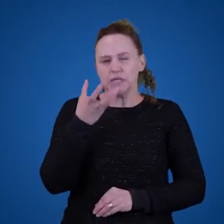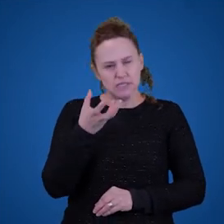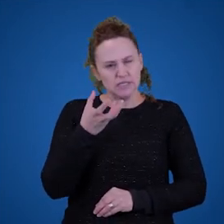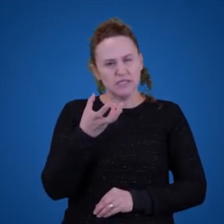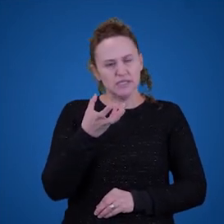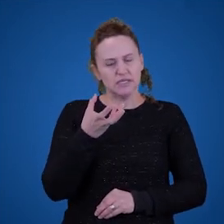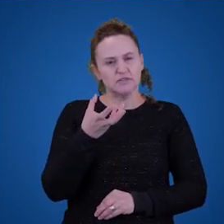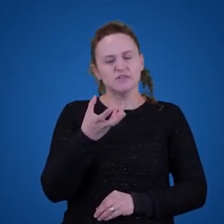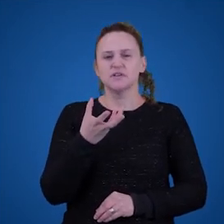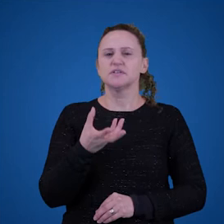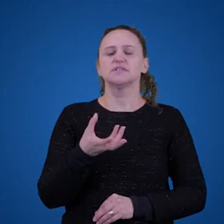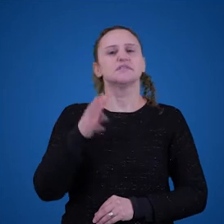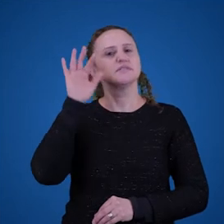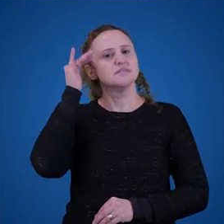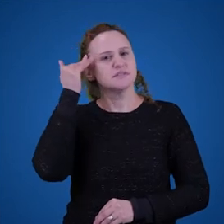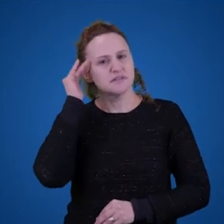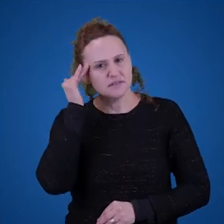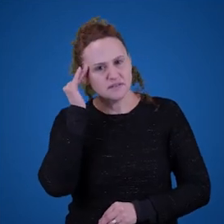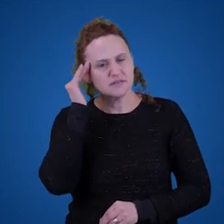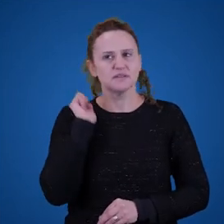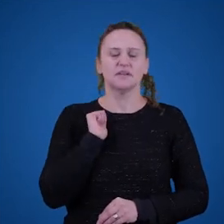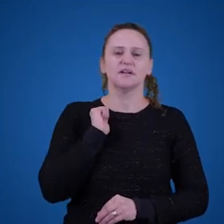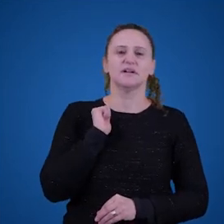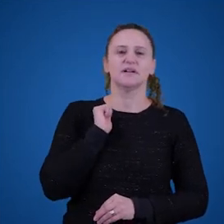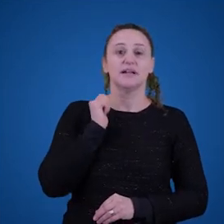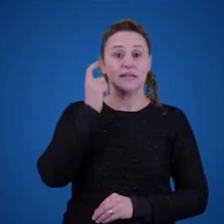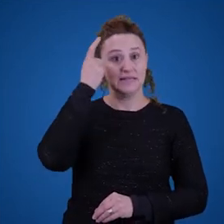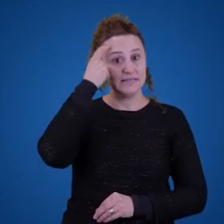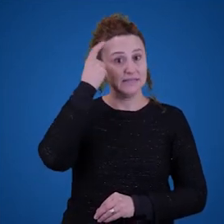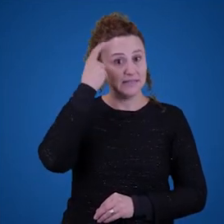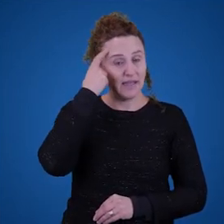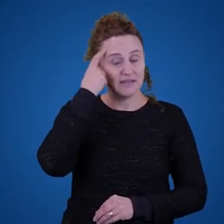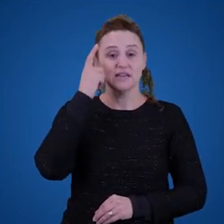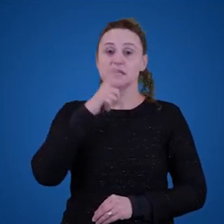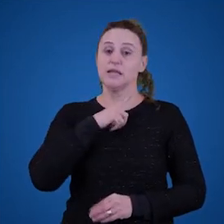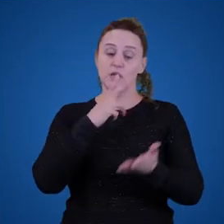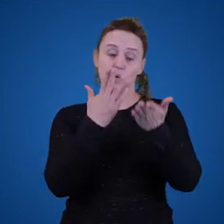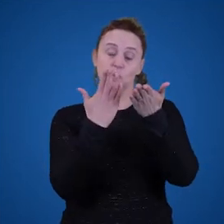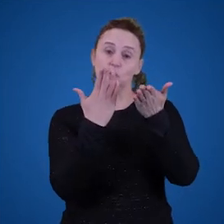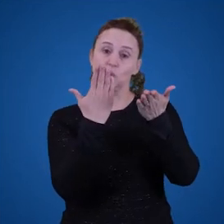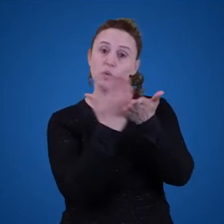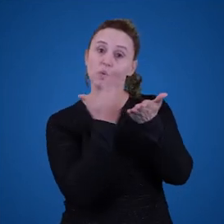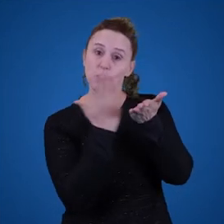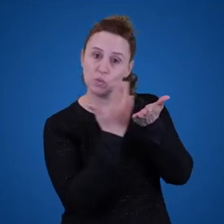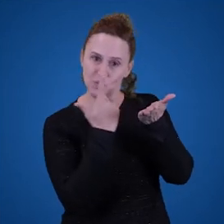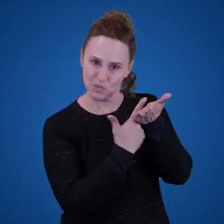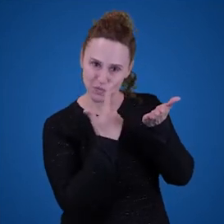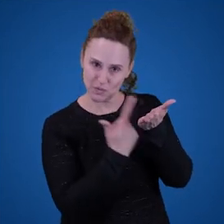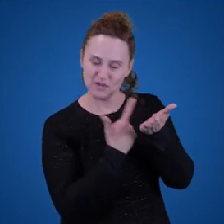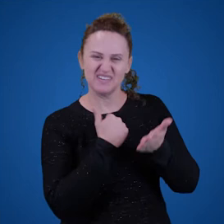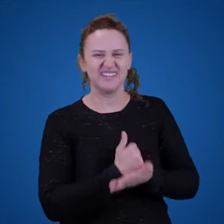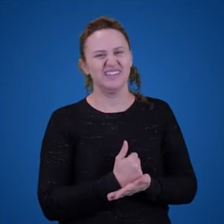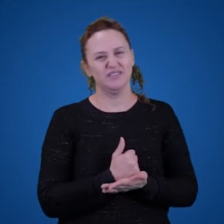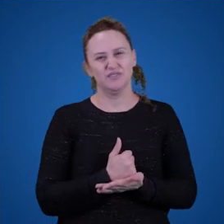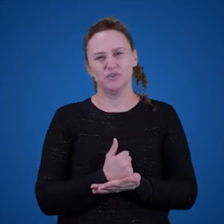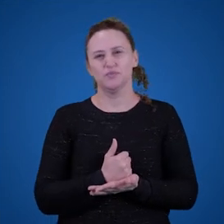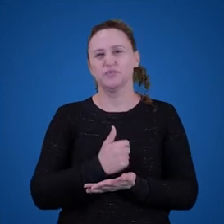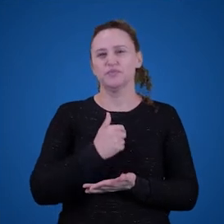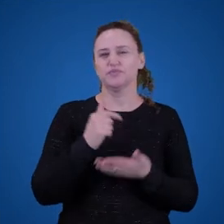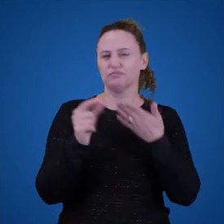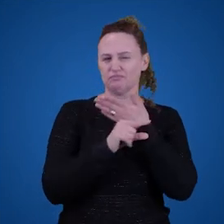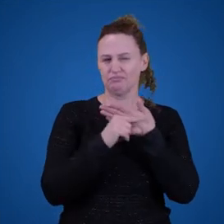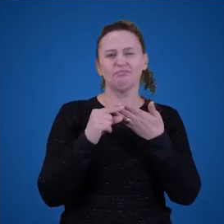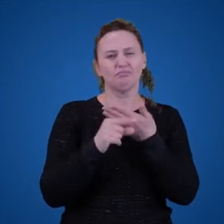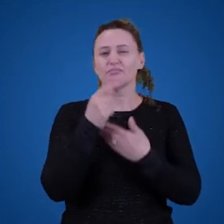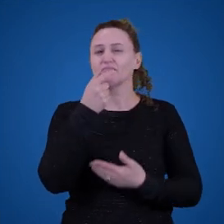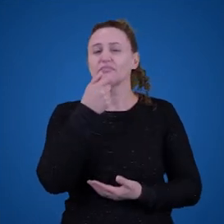essas, vocês podem encontrar essas ideias no livro do Lycan, infelizmente só em inglês, né? Philosophy